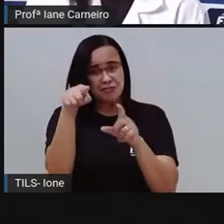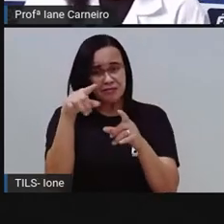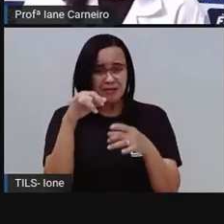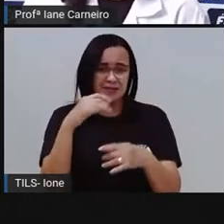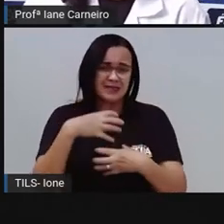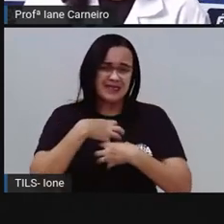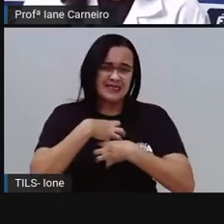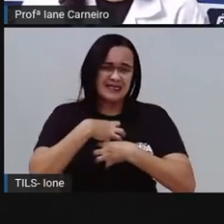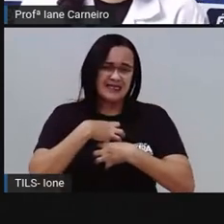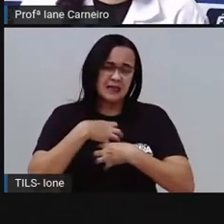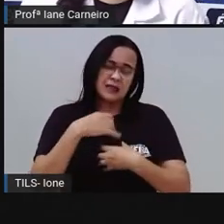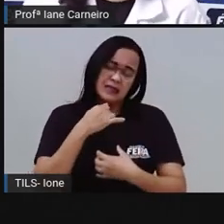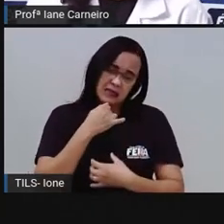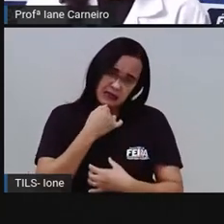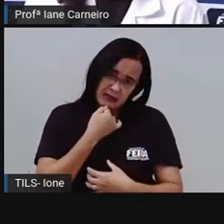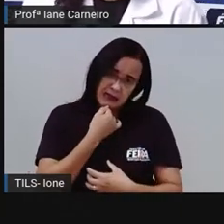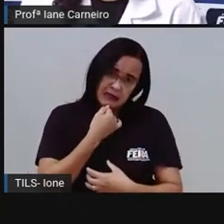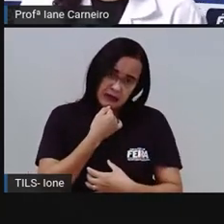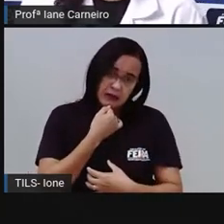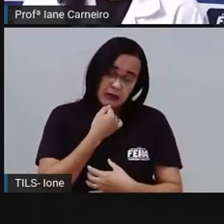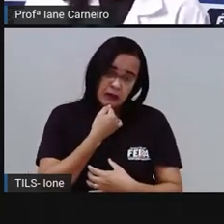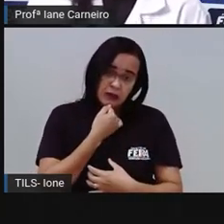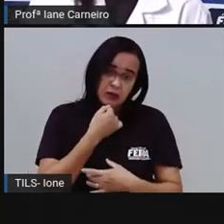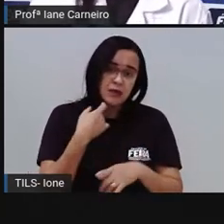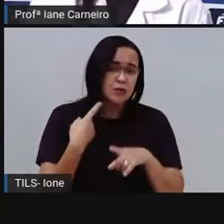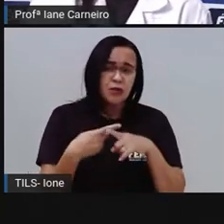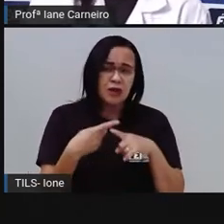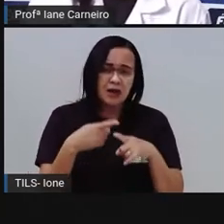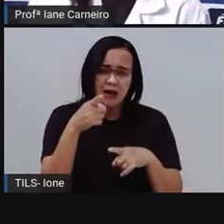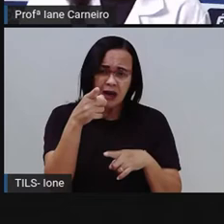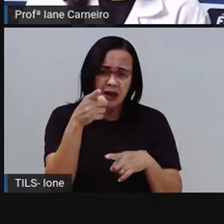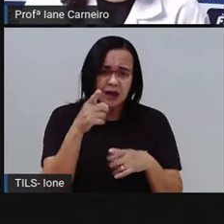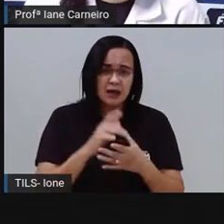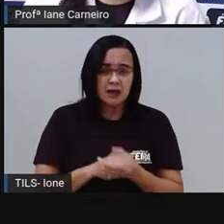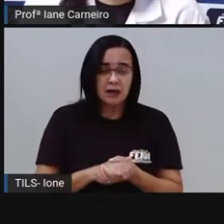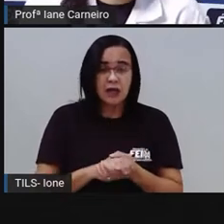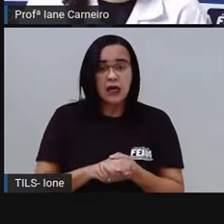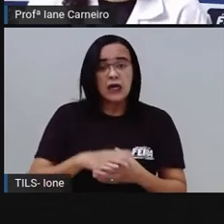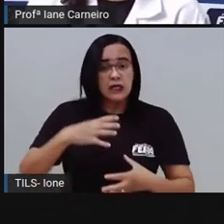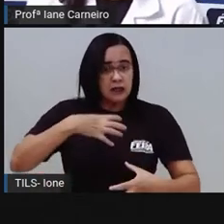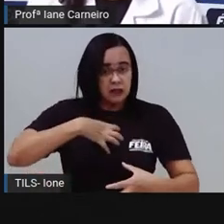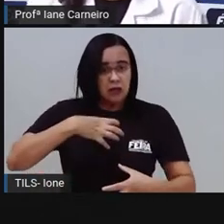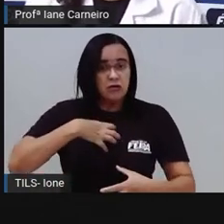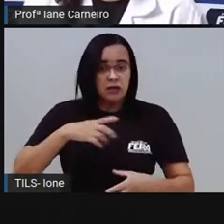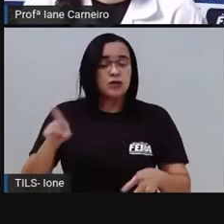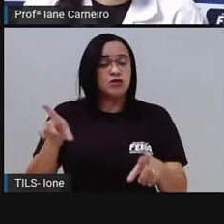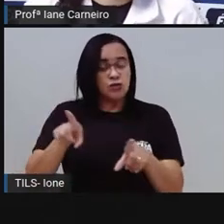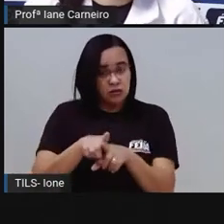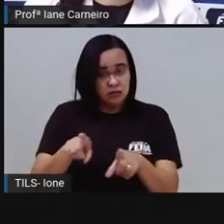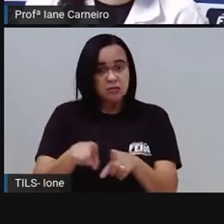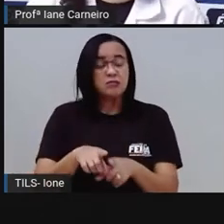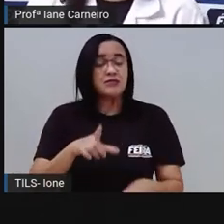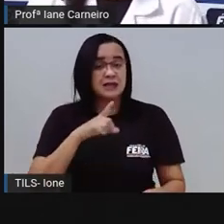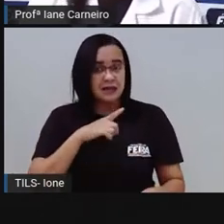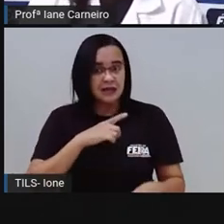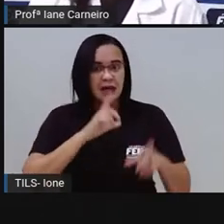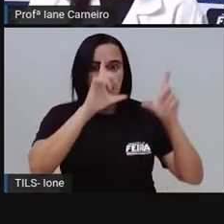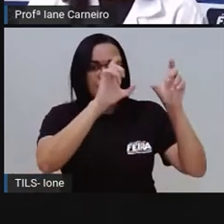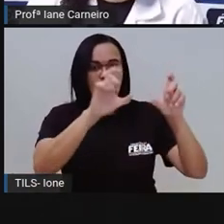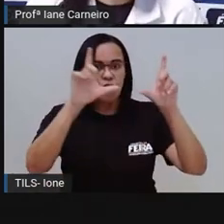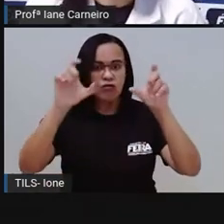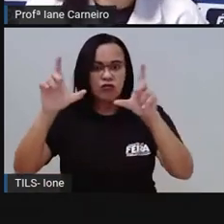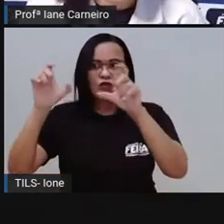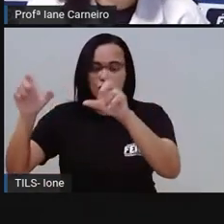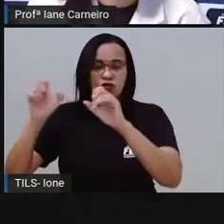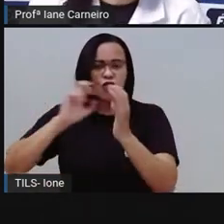tem algumas exposições, tem uma exposição lá no projeto Tamar, né? Que eles mostram o